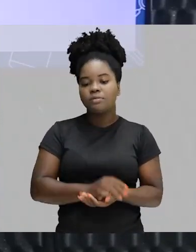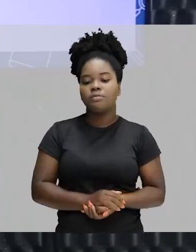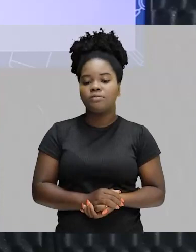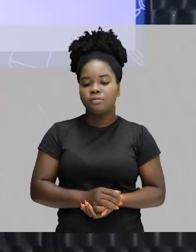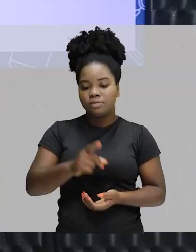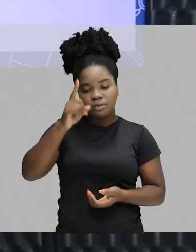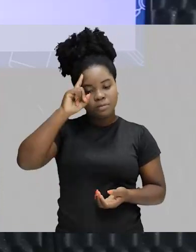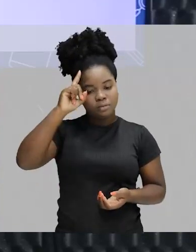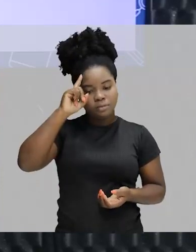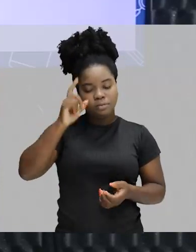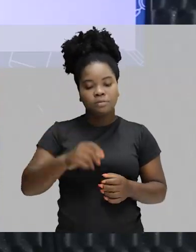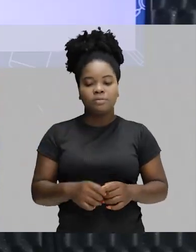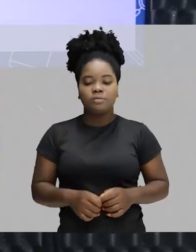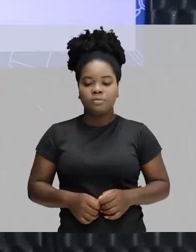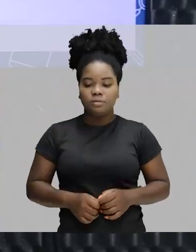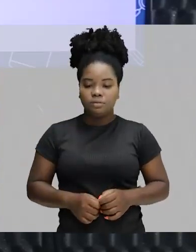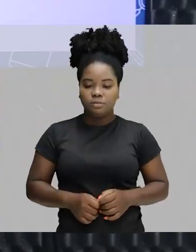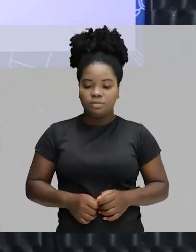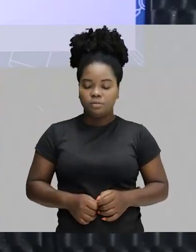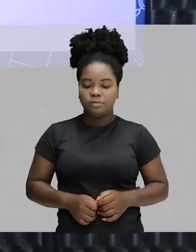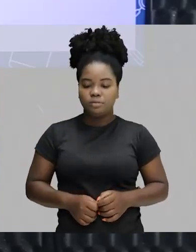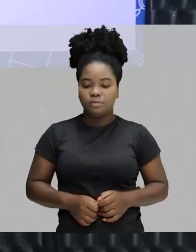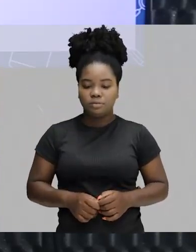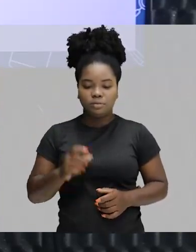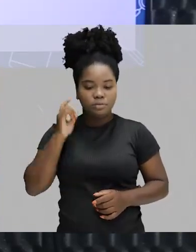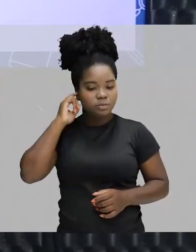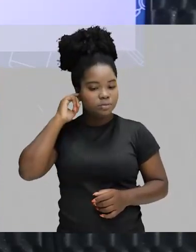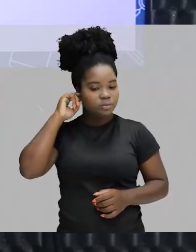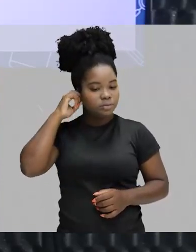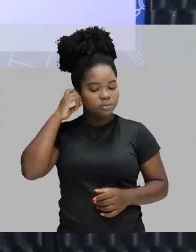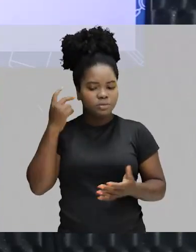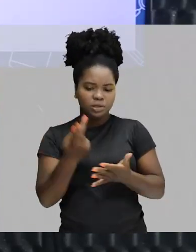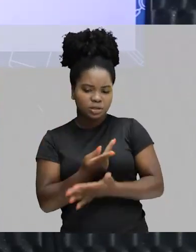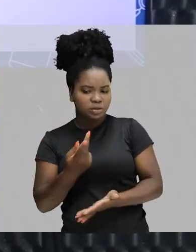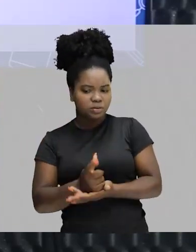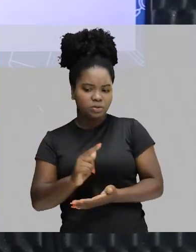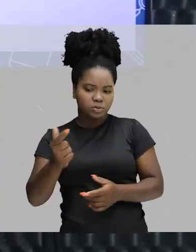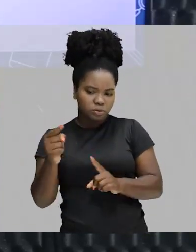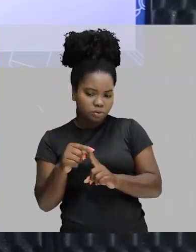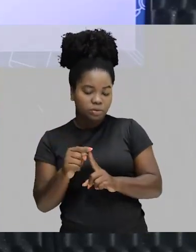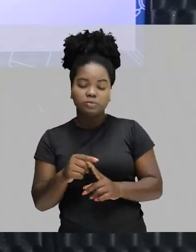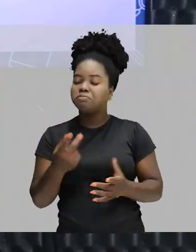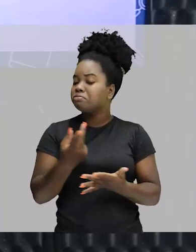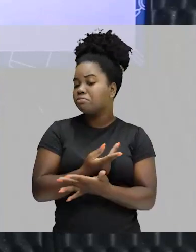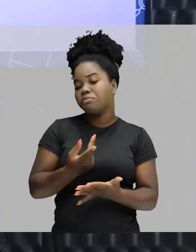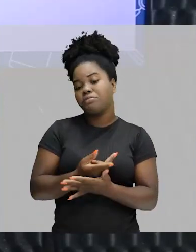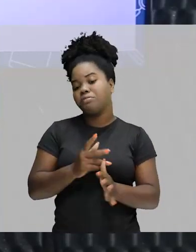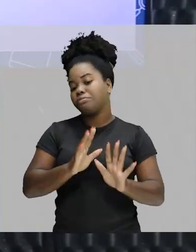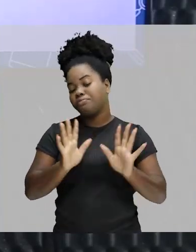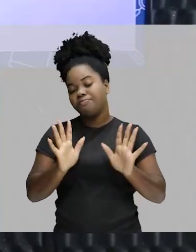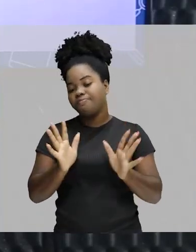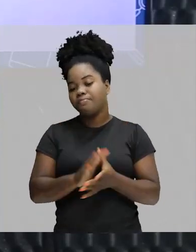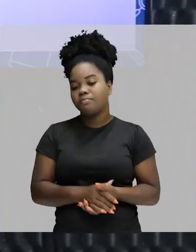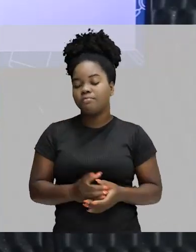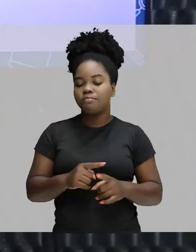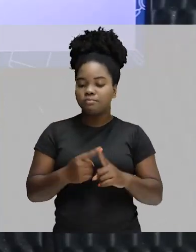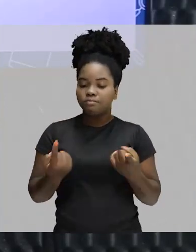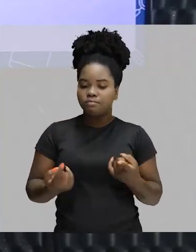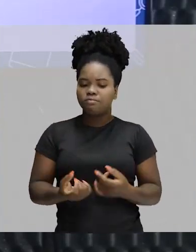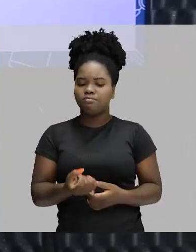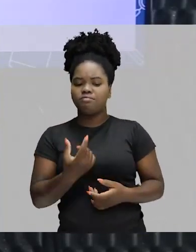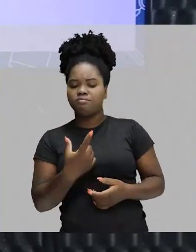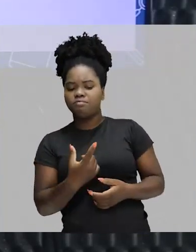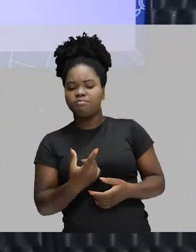os dias, né? Aí é só mais uma questão de estética. Vai estar errado se eu escrever da outra forma? Não, não vai estar errado. Mas fica